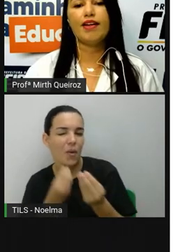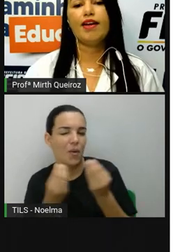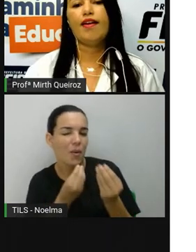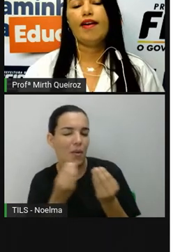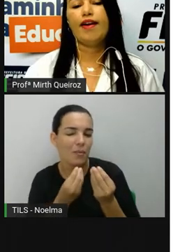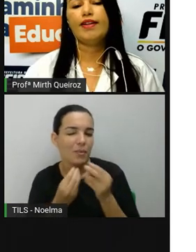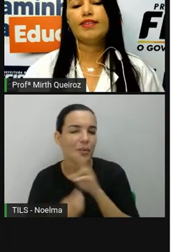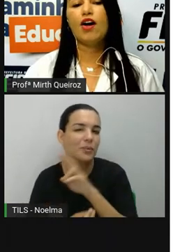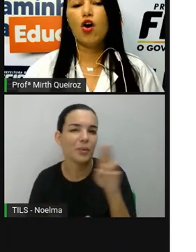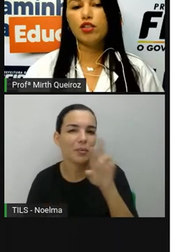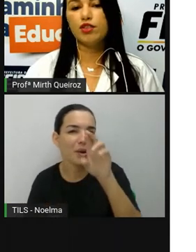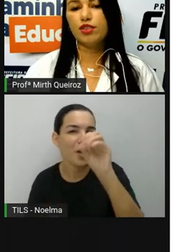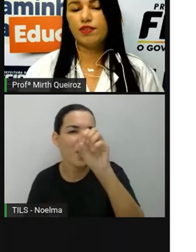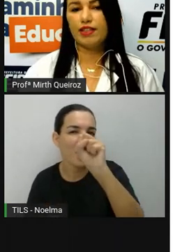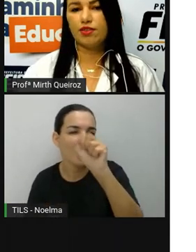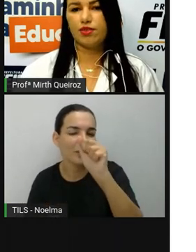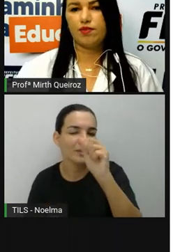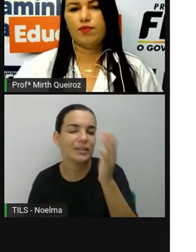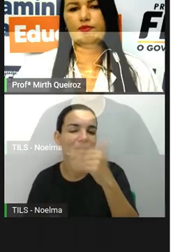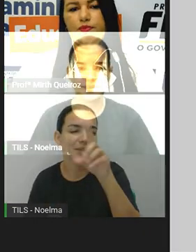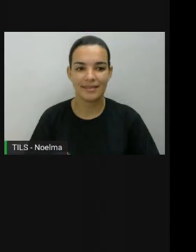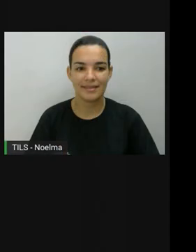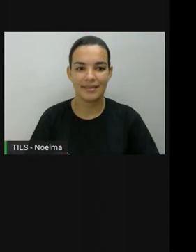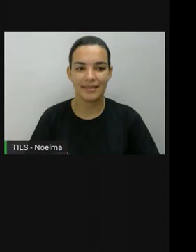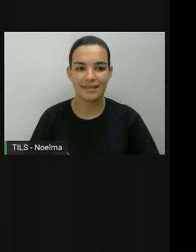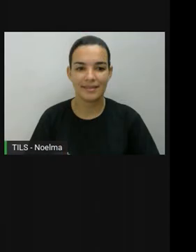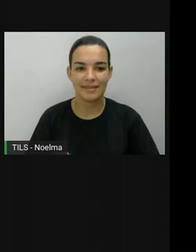é essa rosa dos ventos.